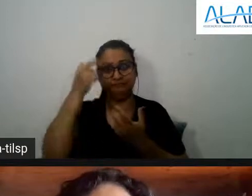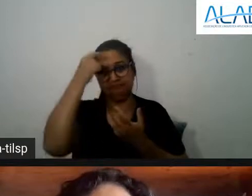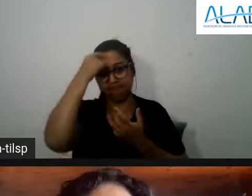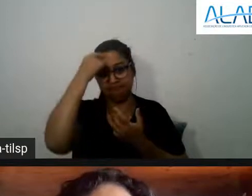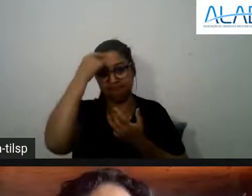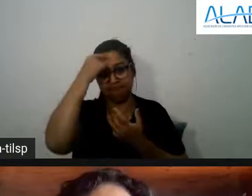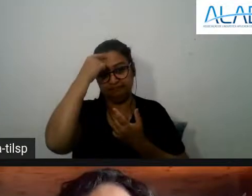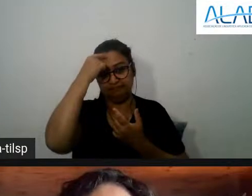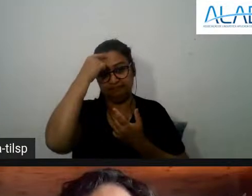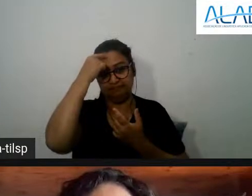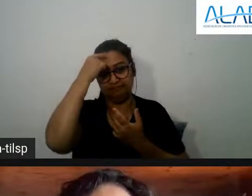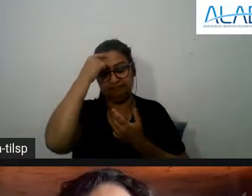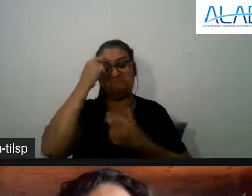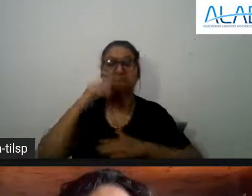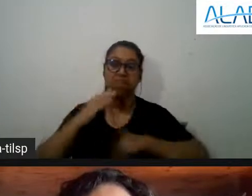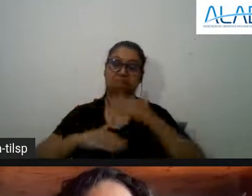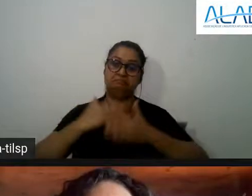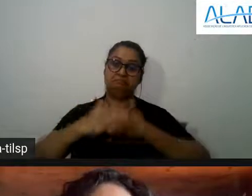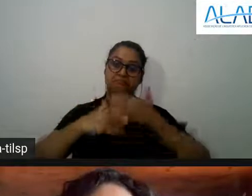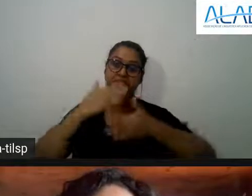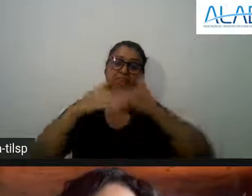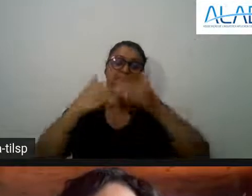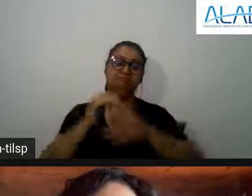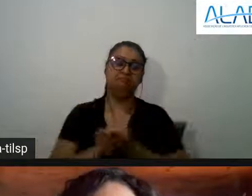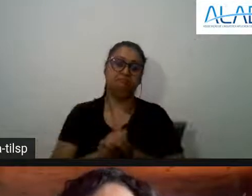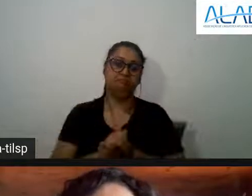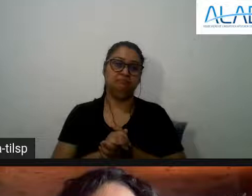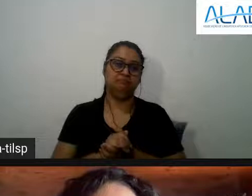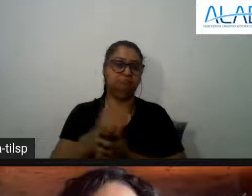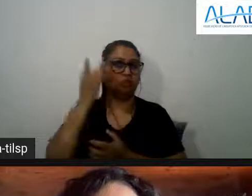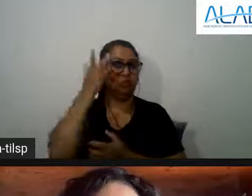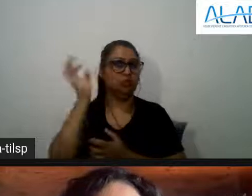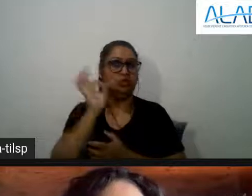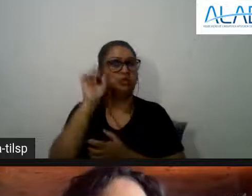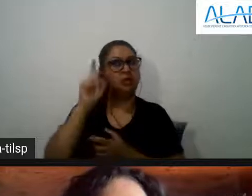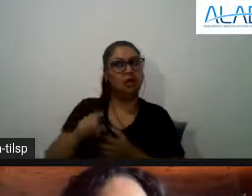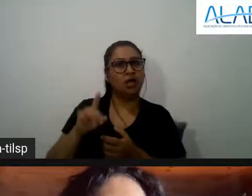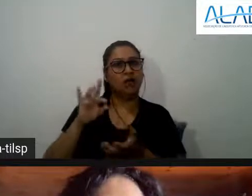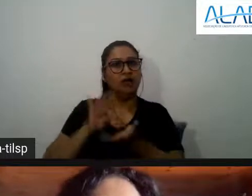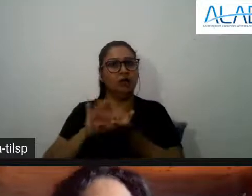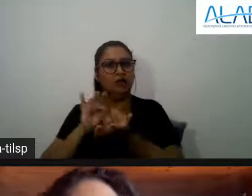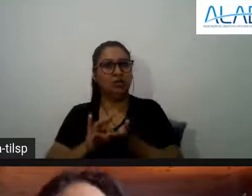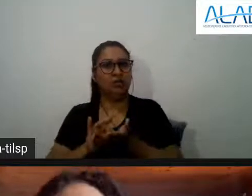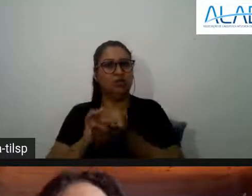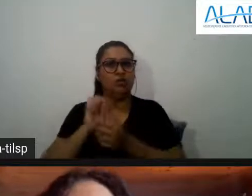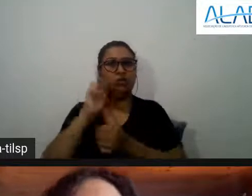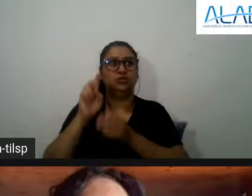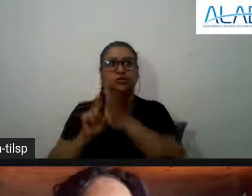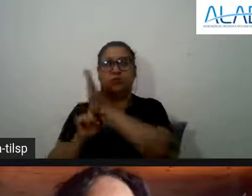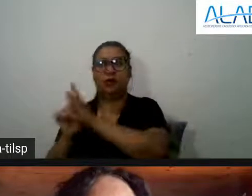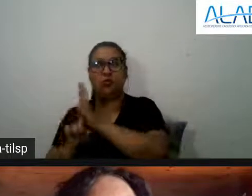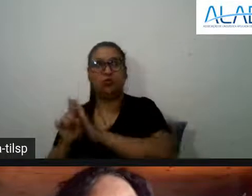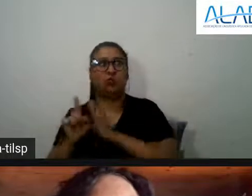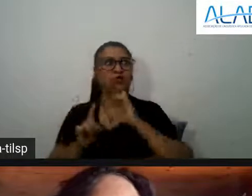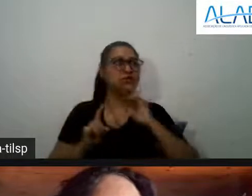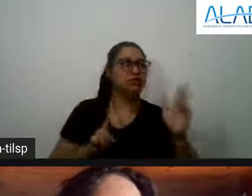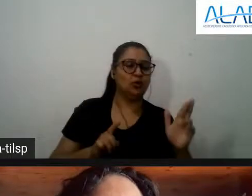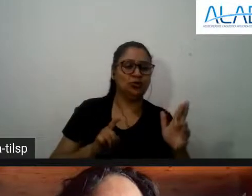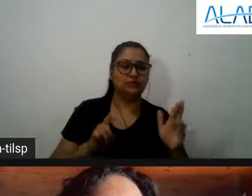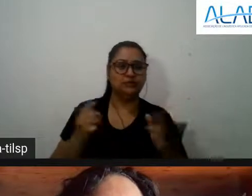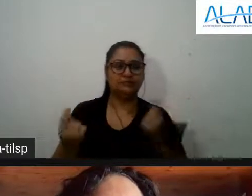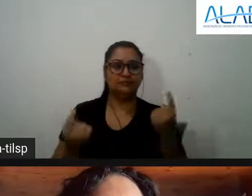que é ocasião de desenvolvimento parece-me não sei se funcionamos assim Matilde se vamos pelas perguntas e depois retomos as outras